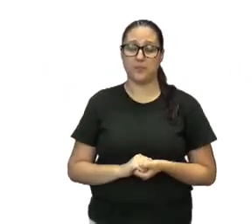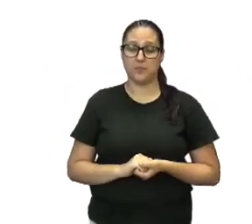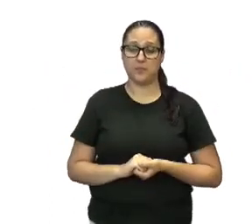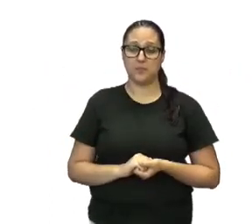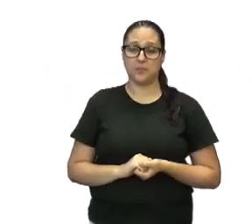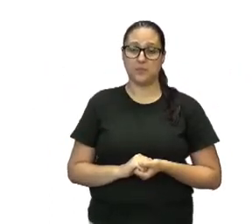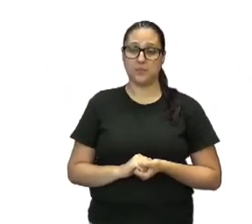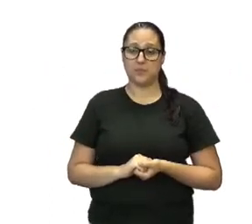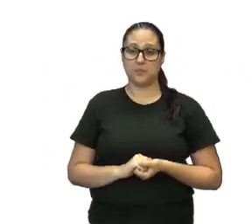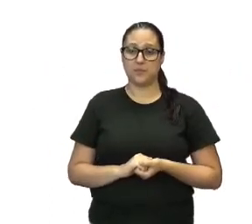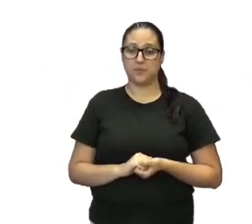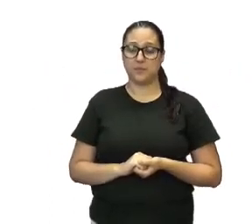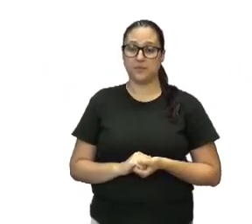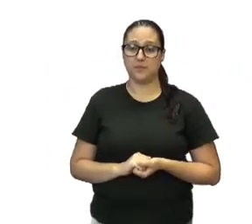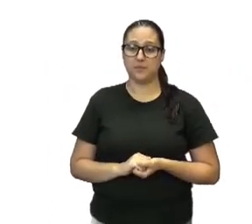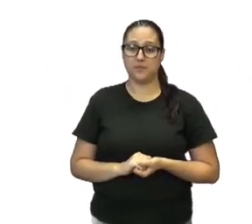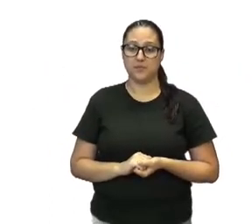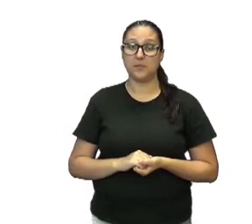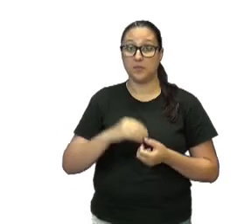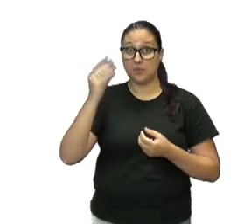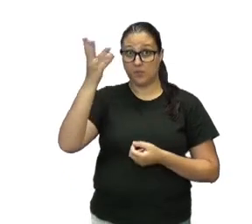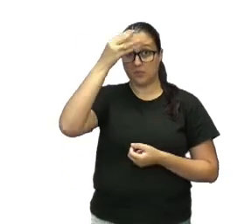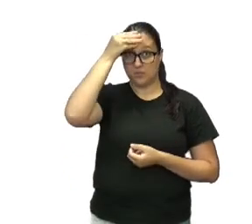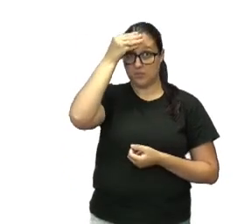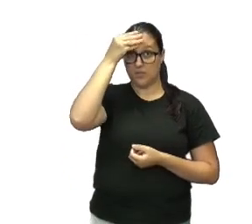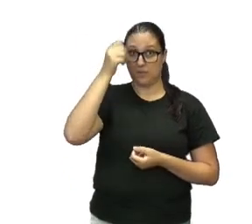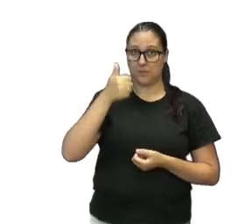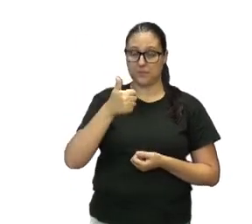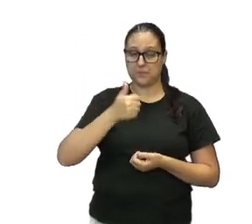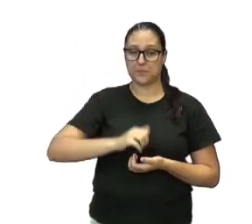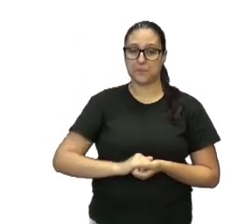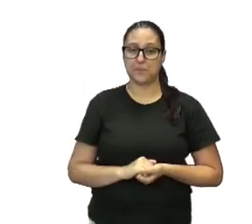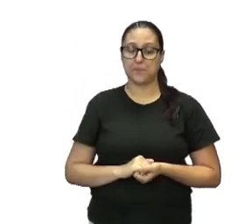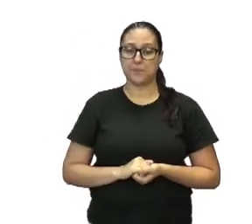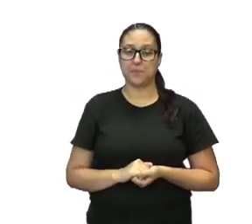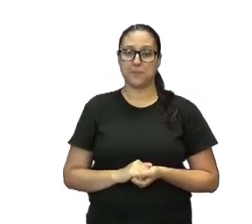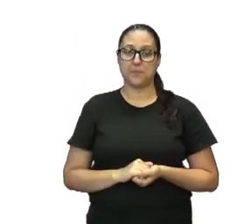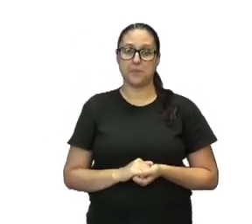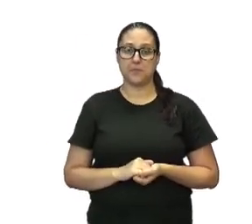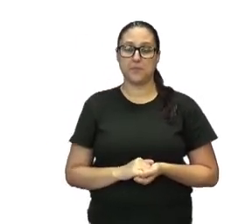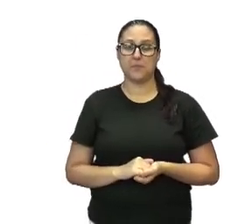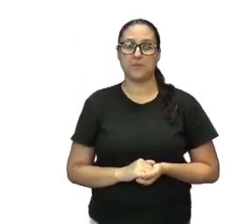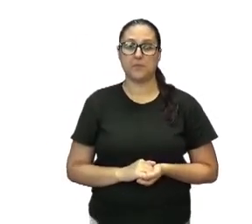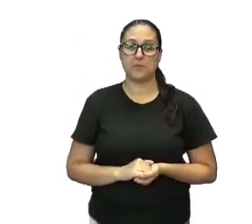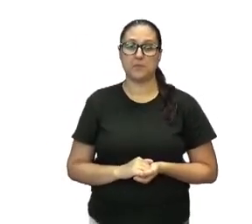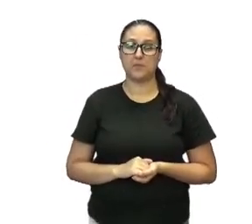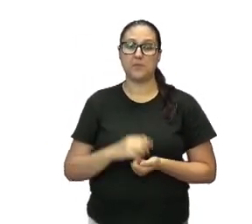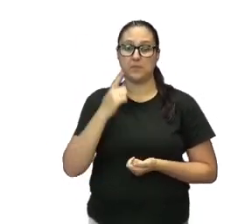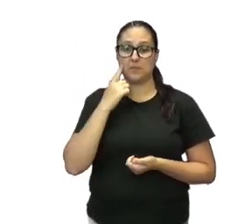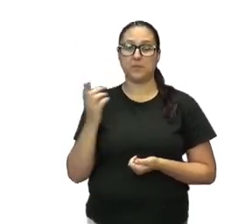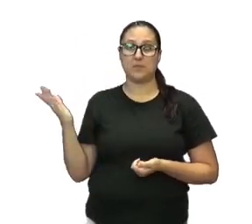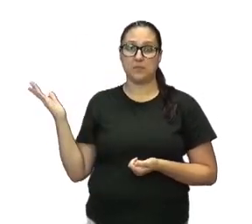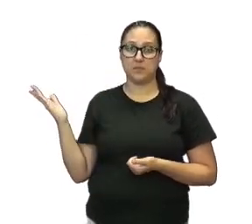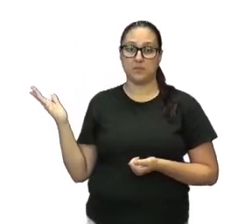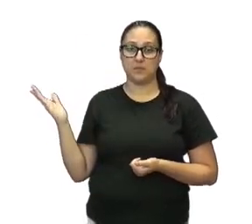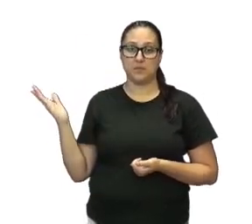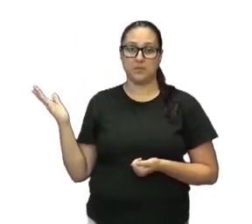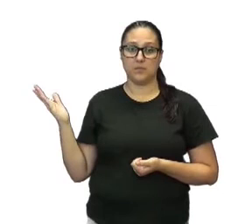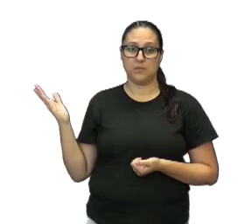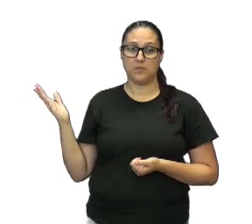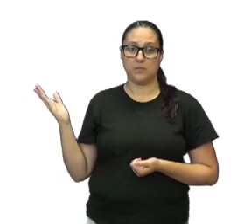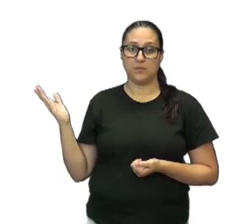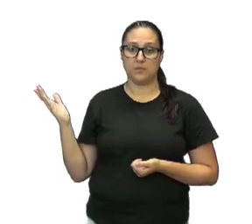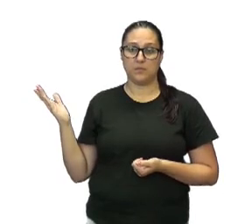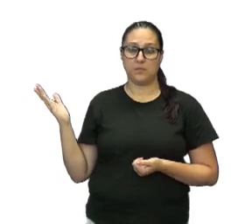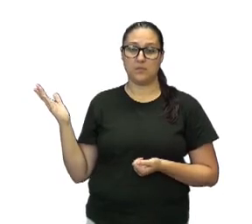correto? Guarda isso, então. Então, olha só. Aqui, dividindo a medida do perímetro